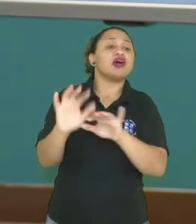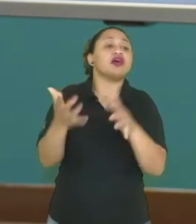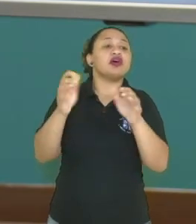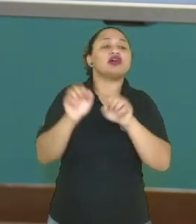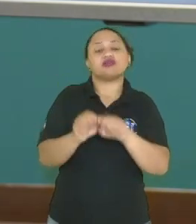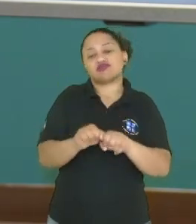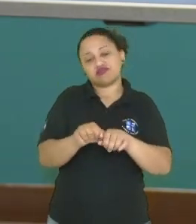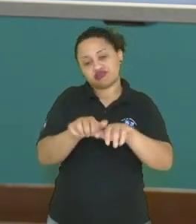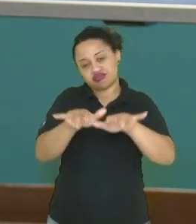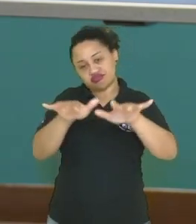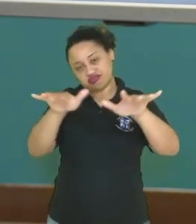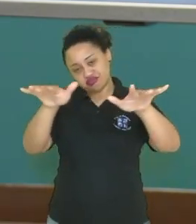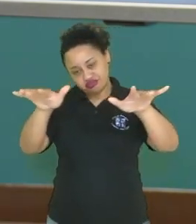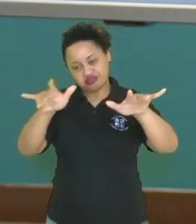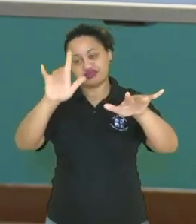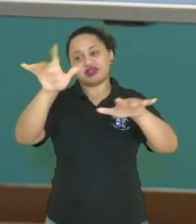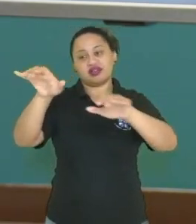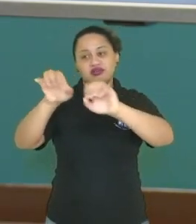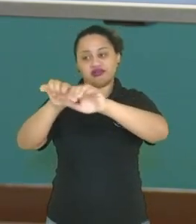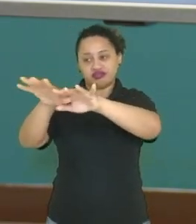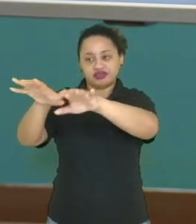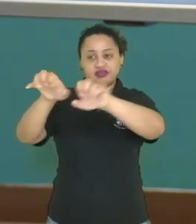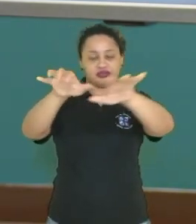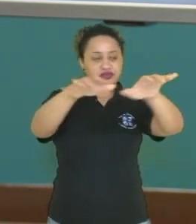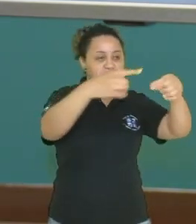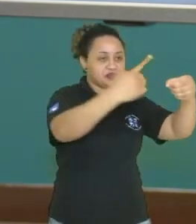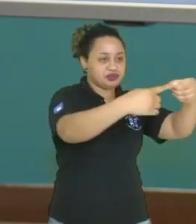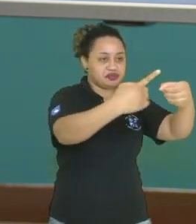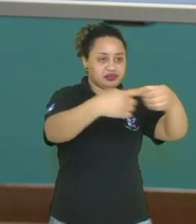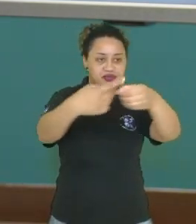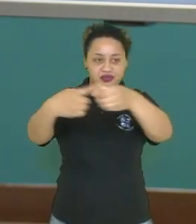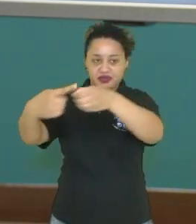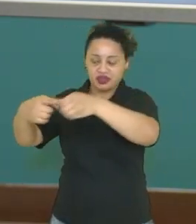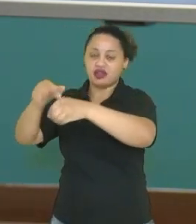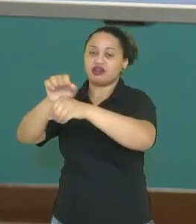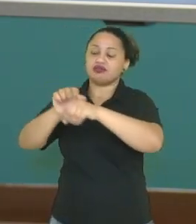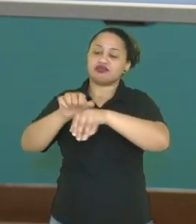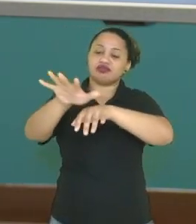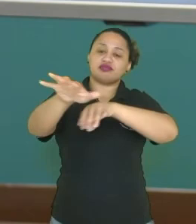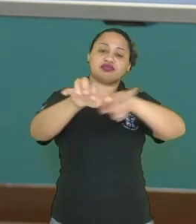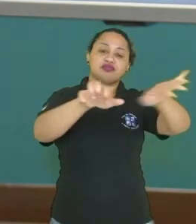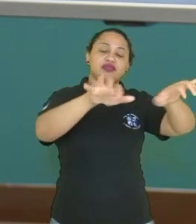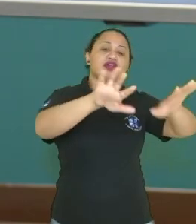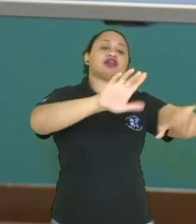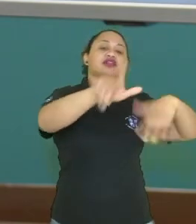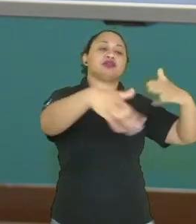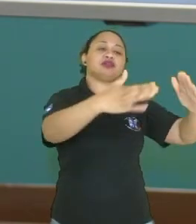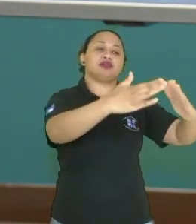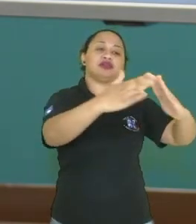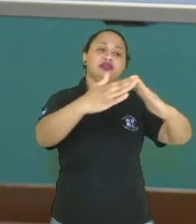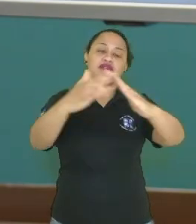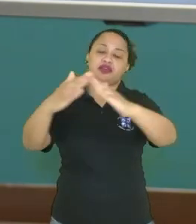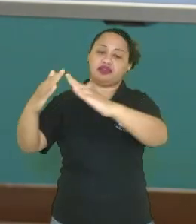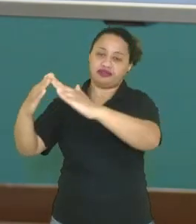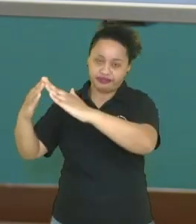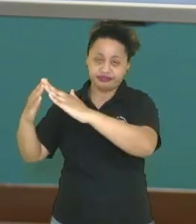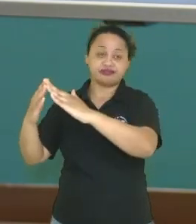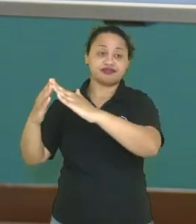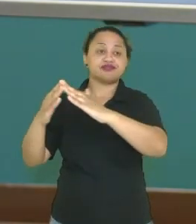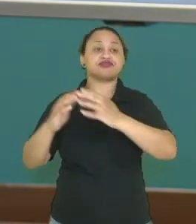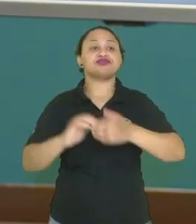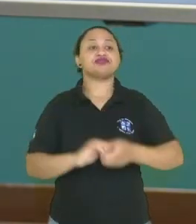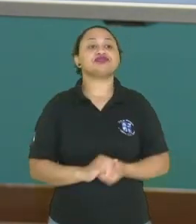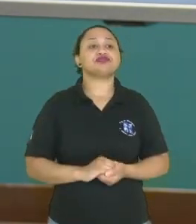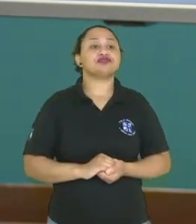Toda aquela transmissão, né? Que vai ali pelos fios de alta tensão e direcionado ali para as casas, né? Primeiramente ali para as cidades.